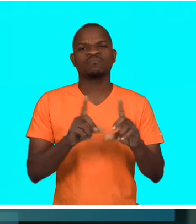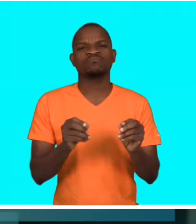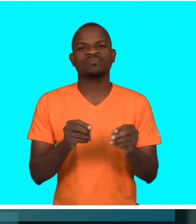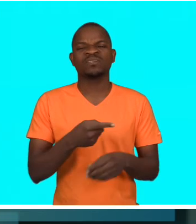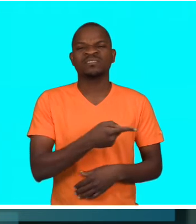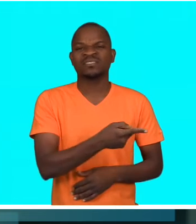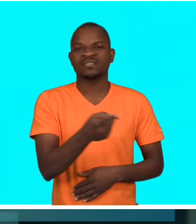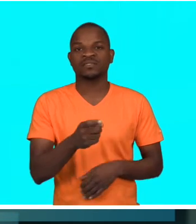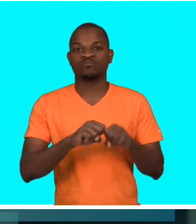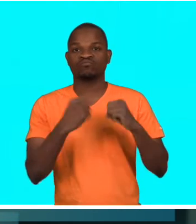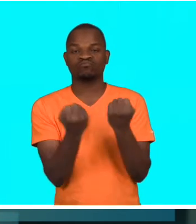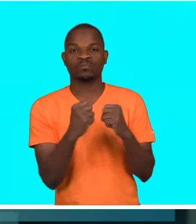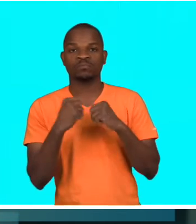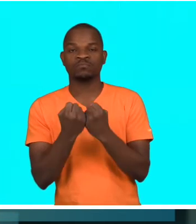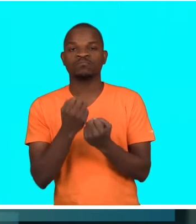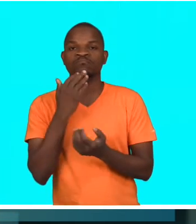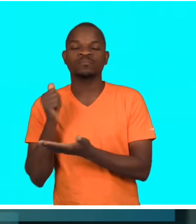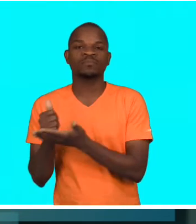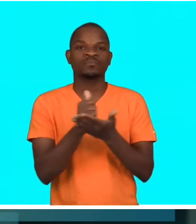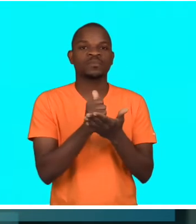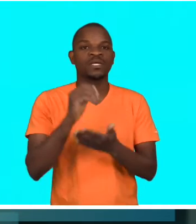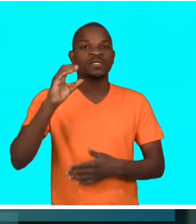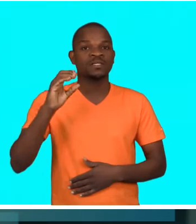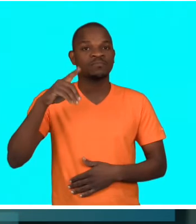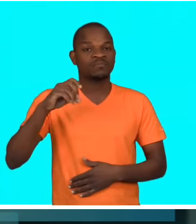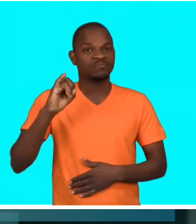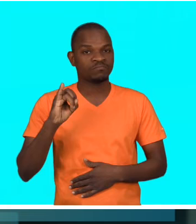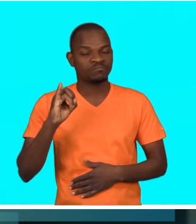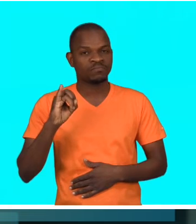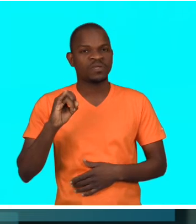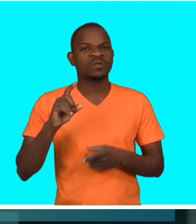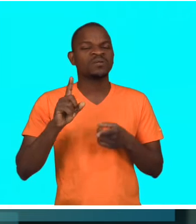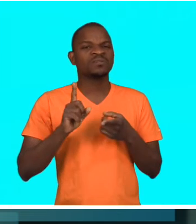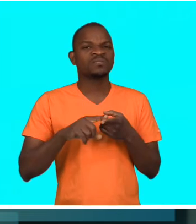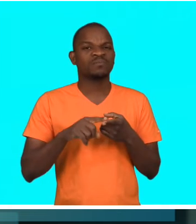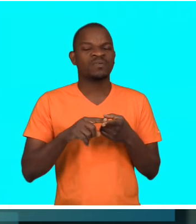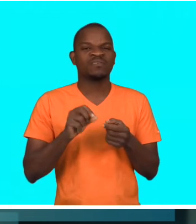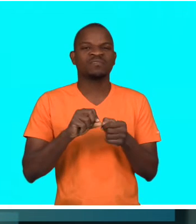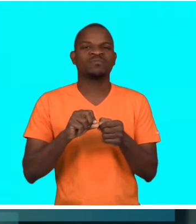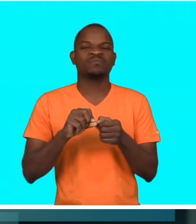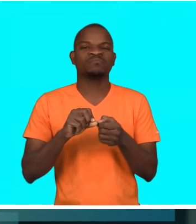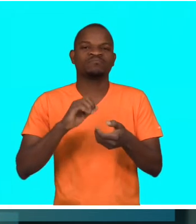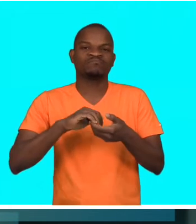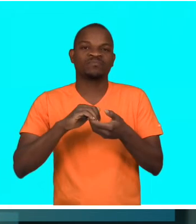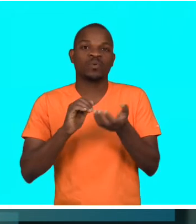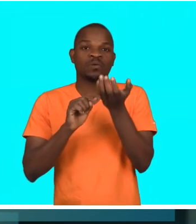engajamento de todas as organizações financiadas pela CPI e não só cria uma rede